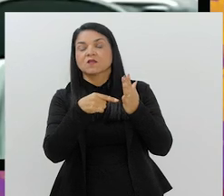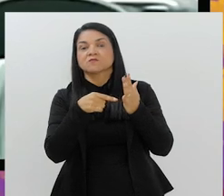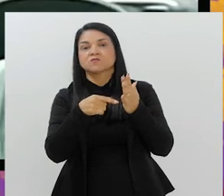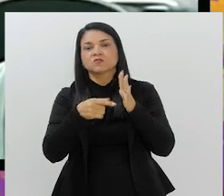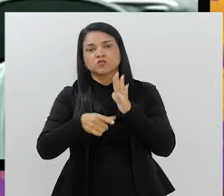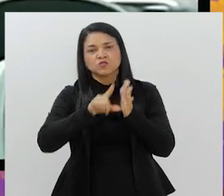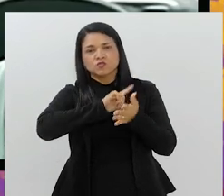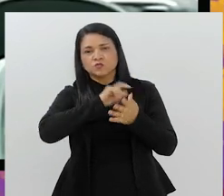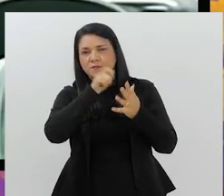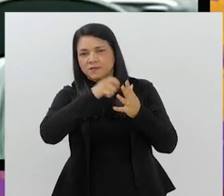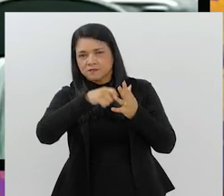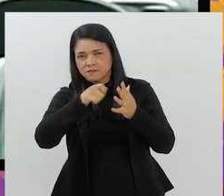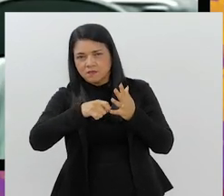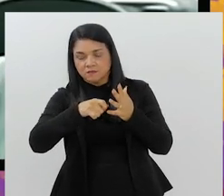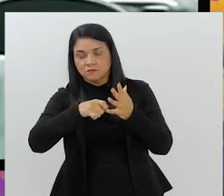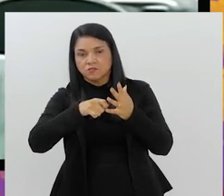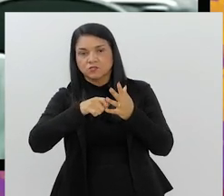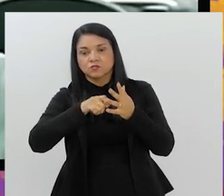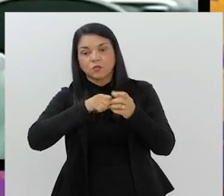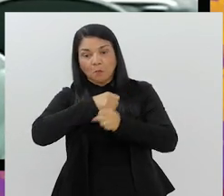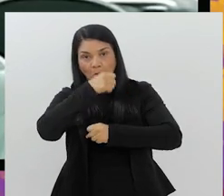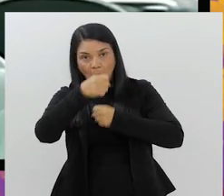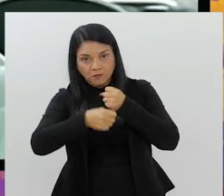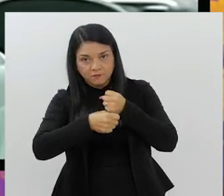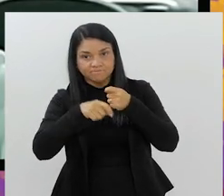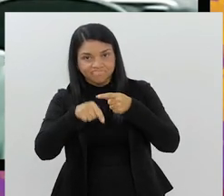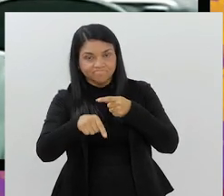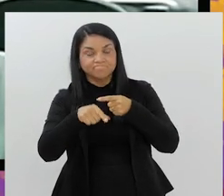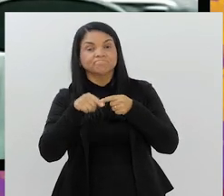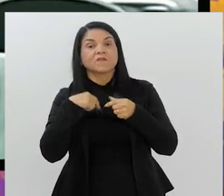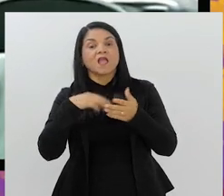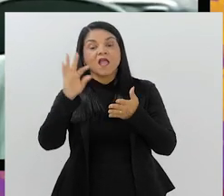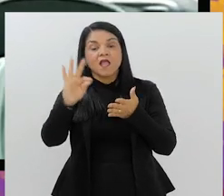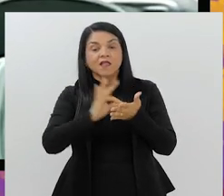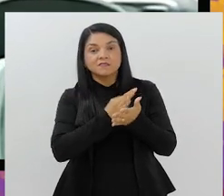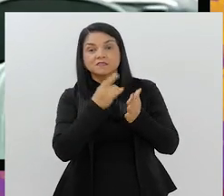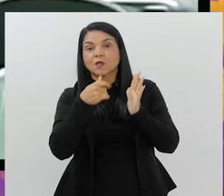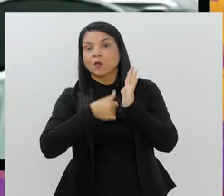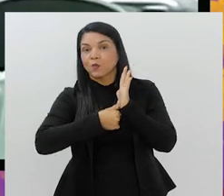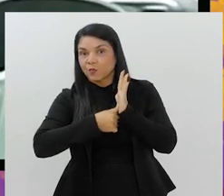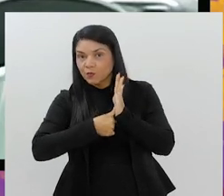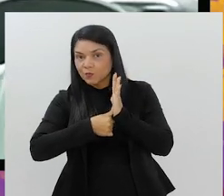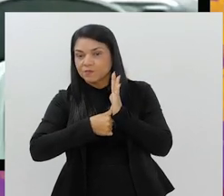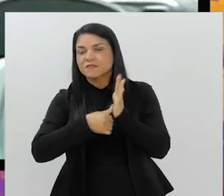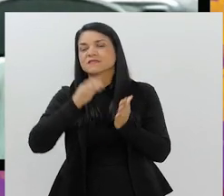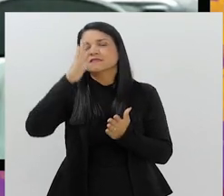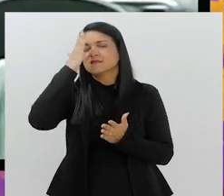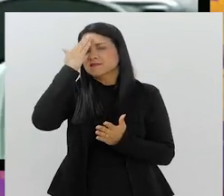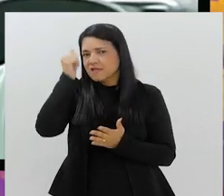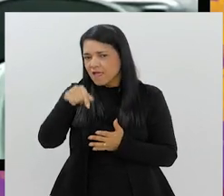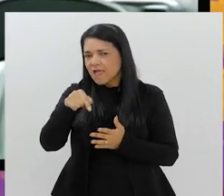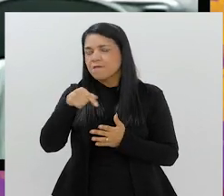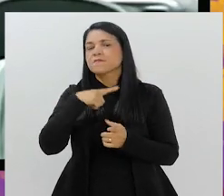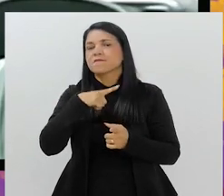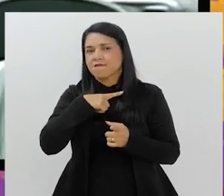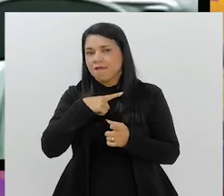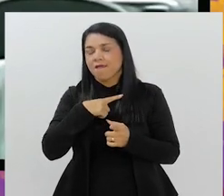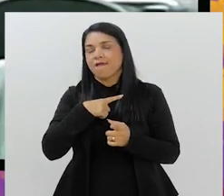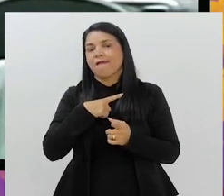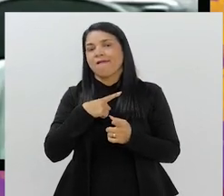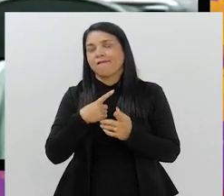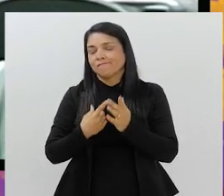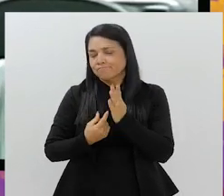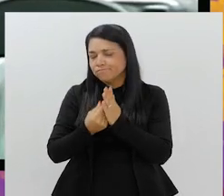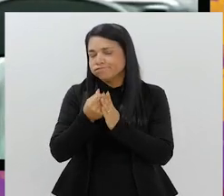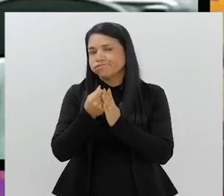arbitral, normalmente, alguns meses antes do ano subsequente, os clubes assinam. Por que assinam? Porque sabem que aquele produto é